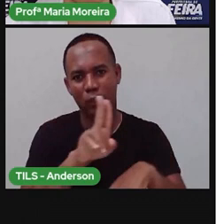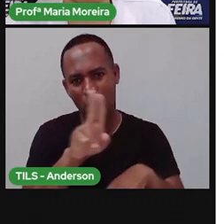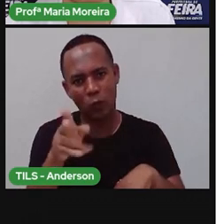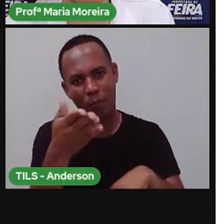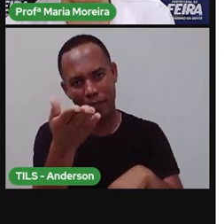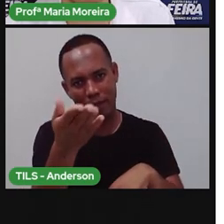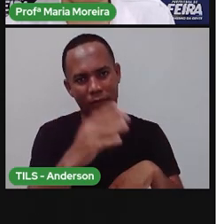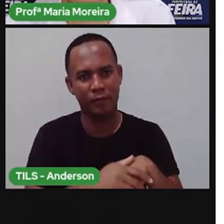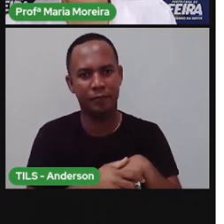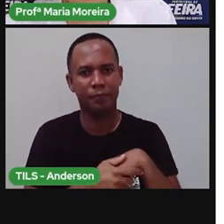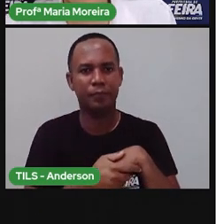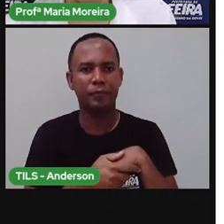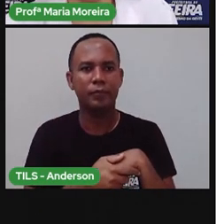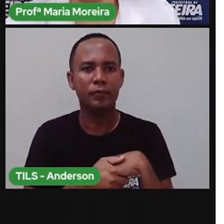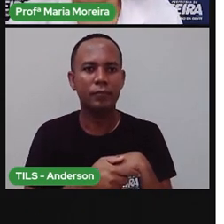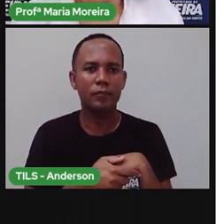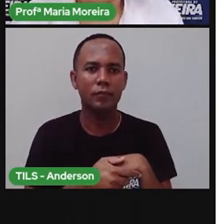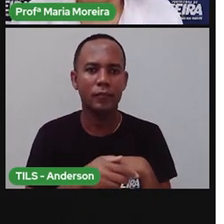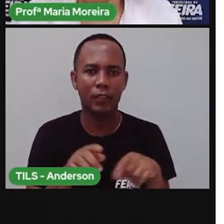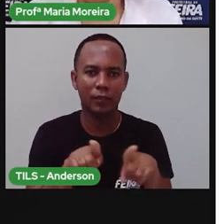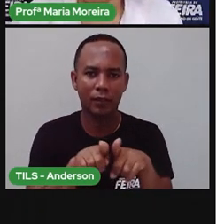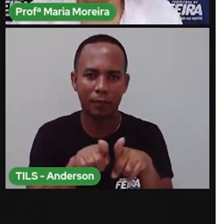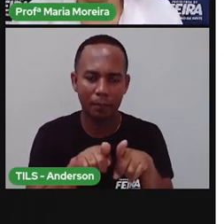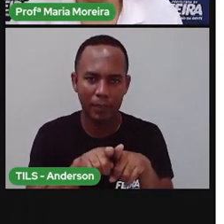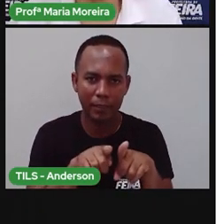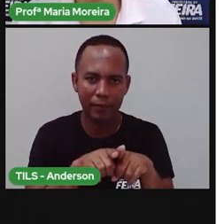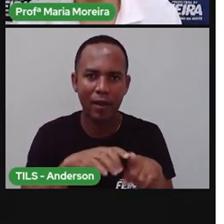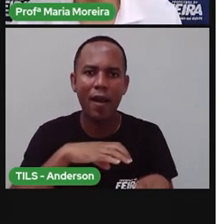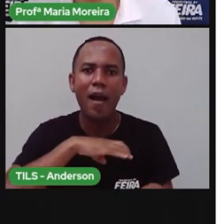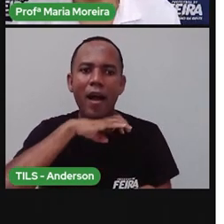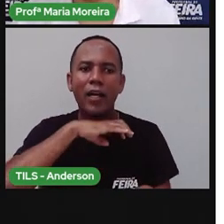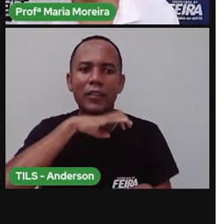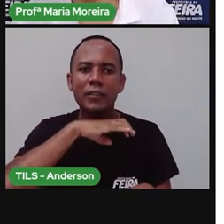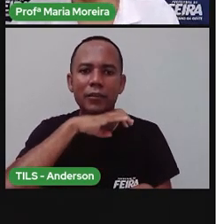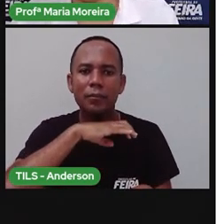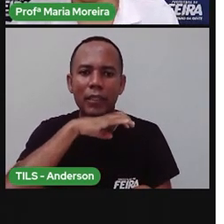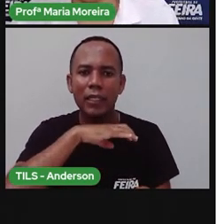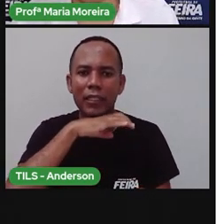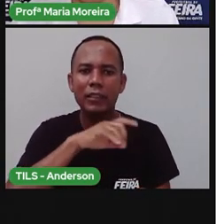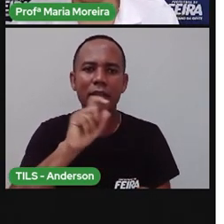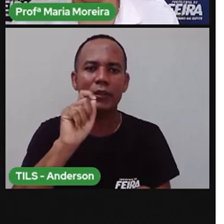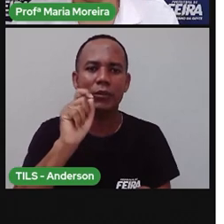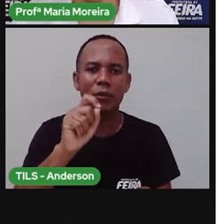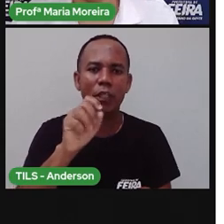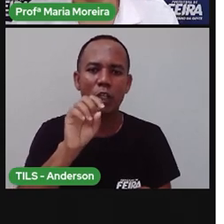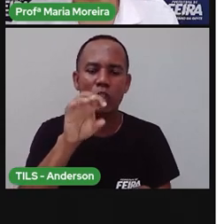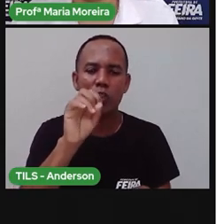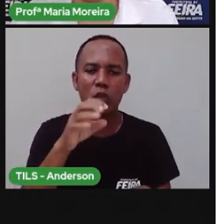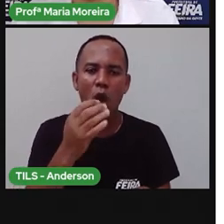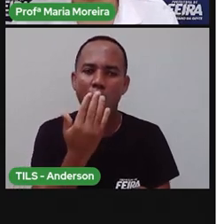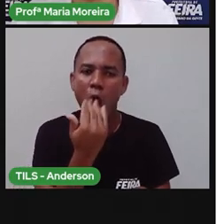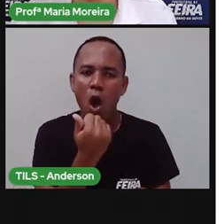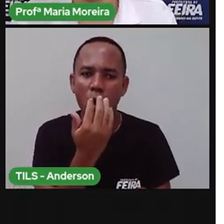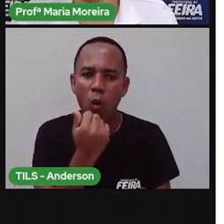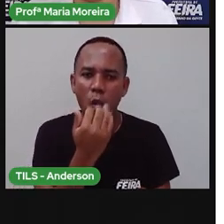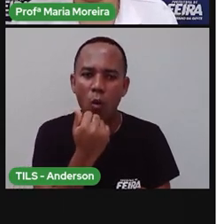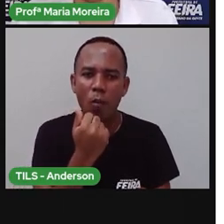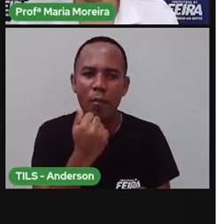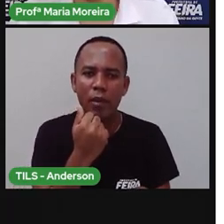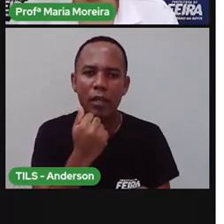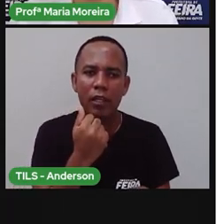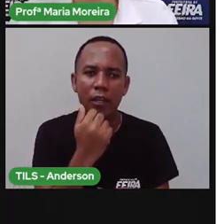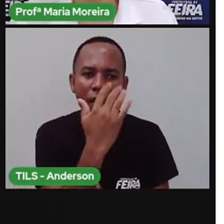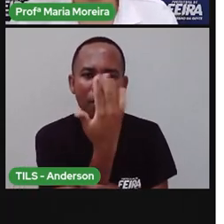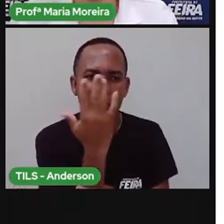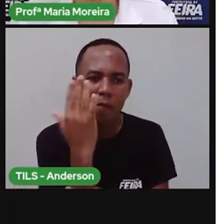disso? Pois é. Há animais, né? Que se alimentam apenas de vegetais. São os animais herbívoros,